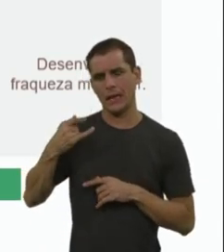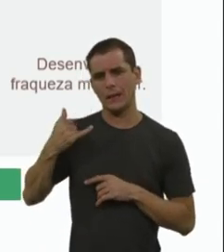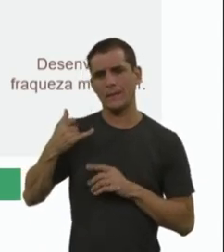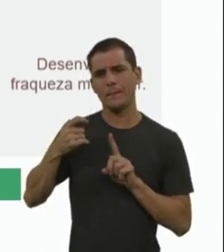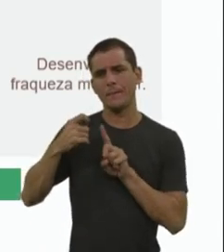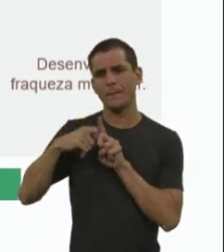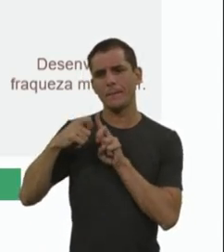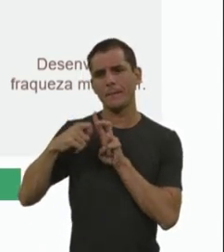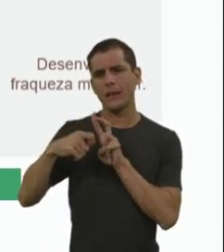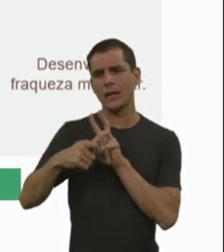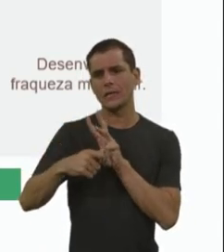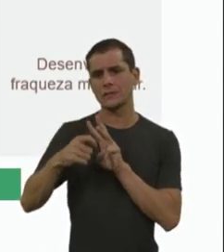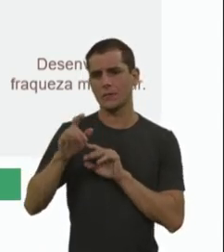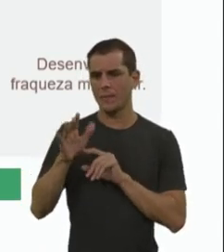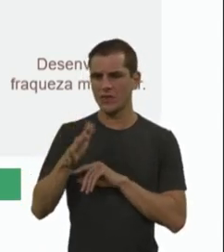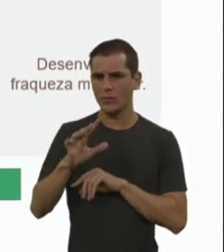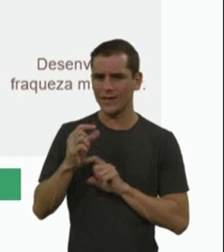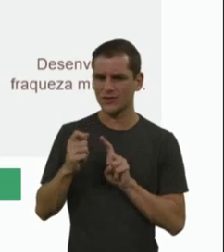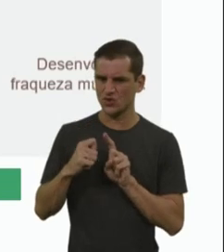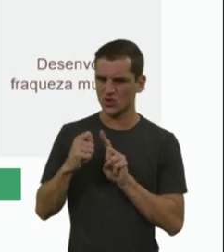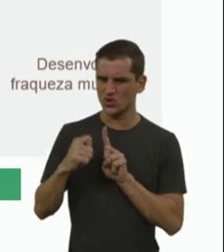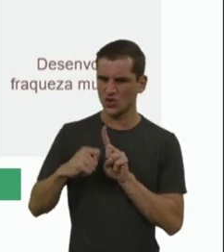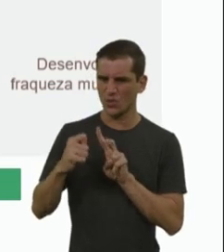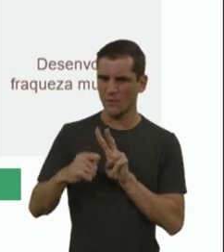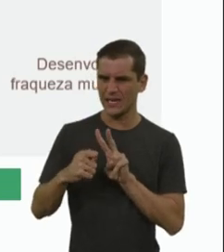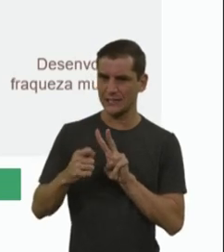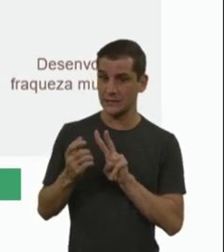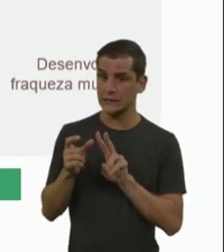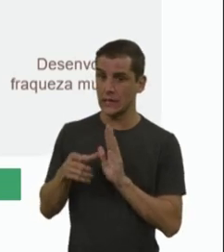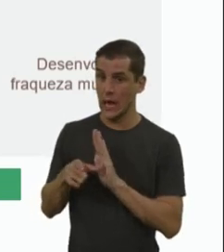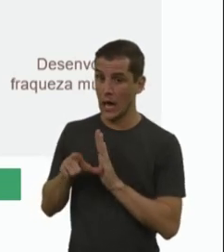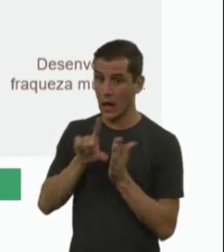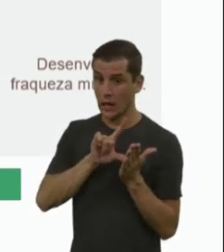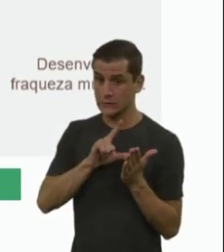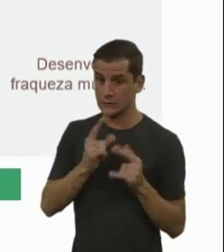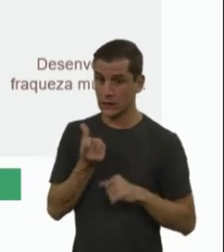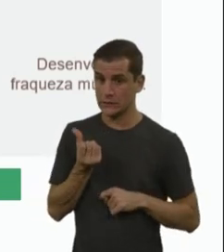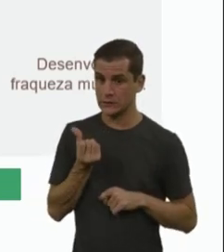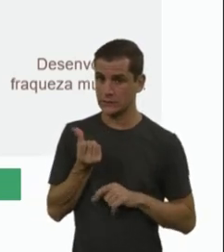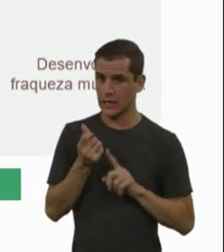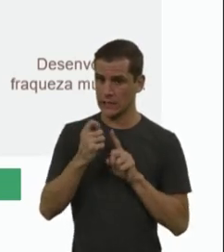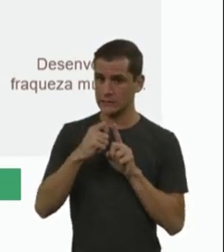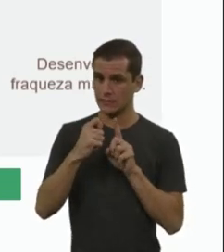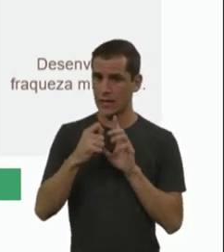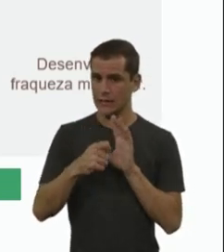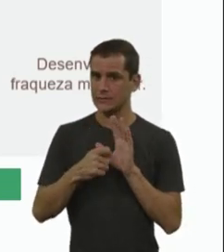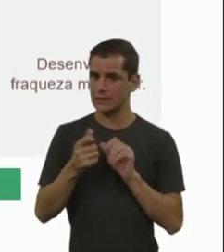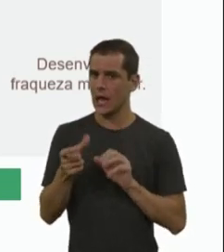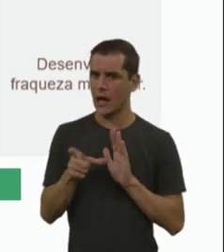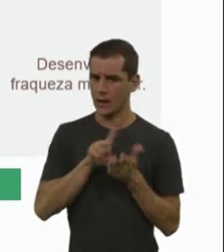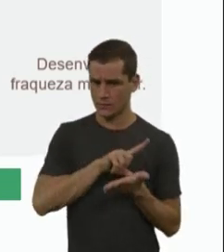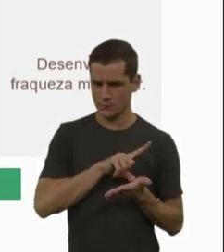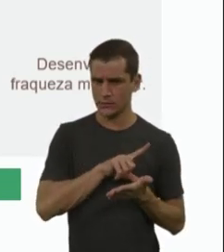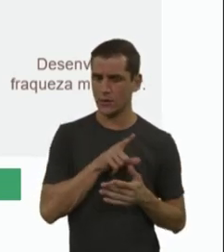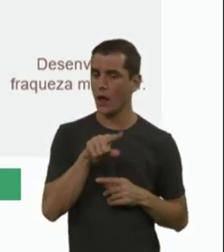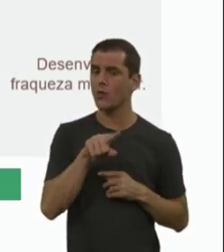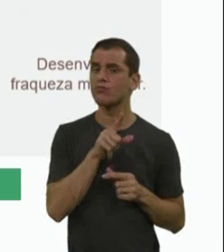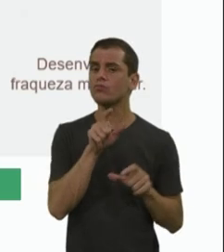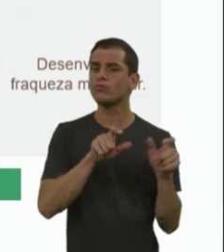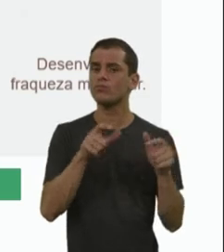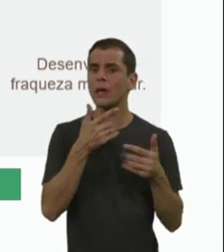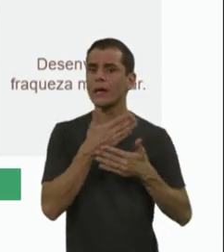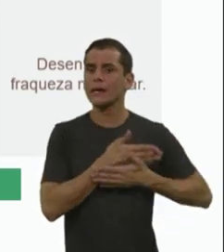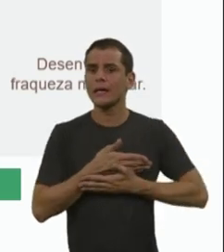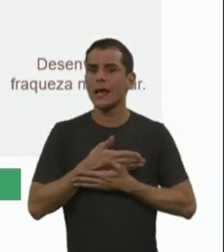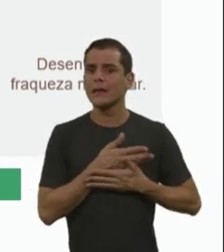aos dois meses, então antes dos seis meses. e o que que marca que essas crianças não adquirem a capacidade de sentar?